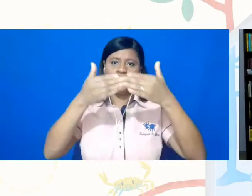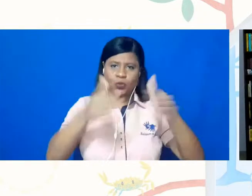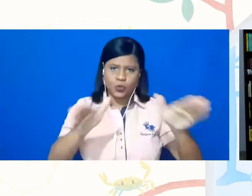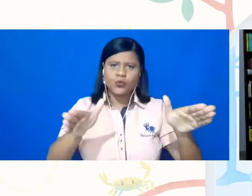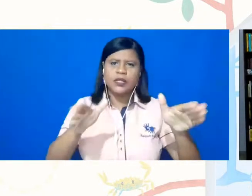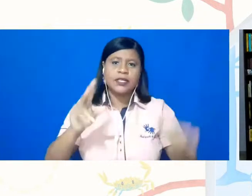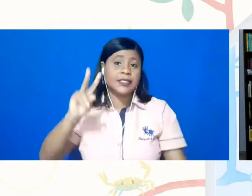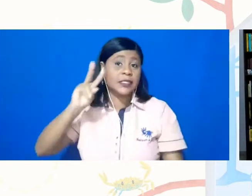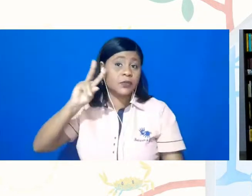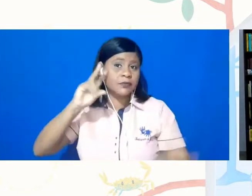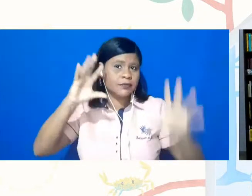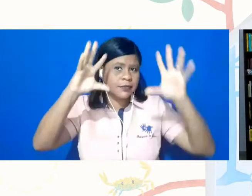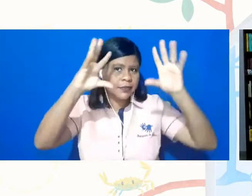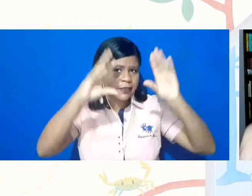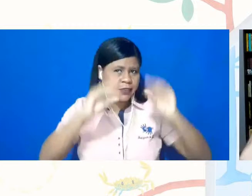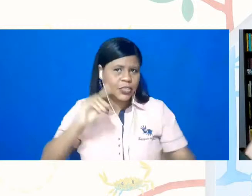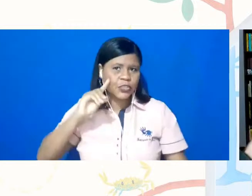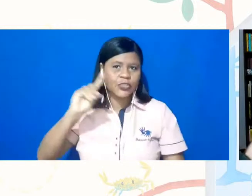-feira à noite, no dia 8,